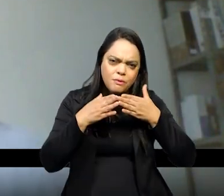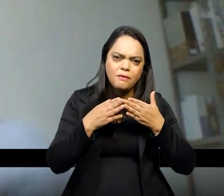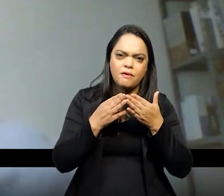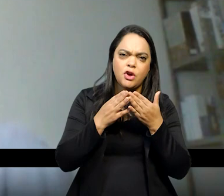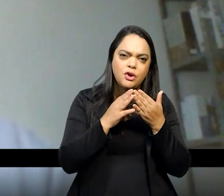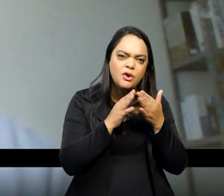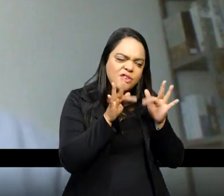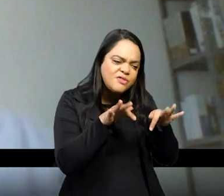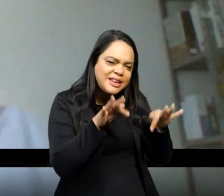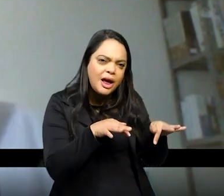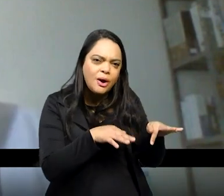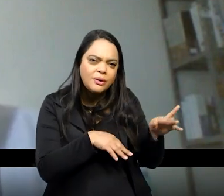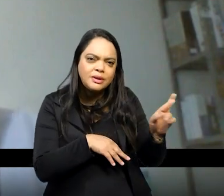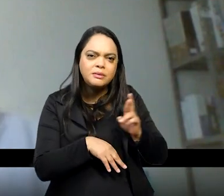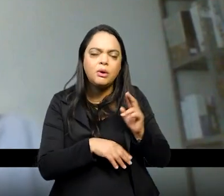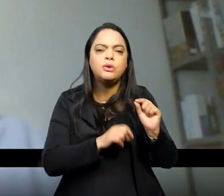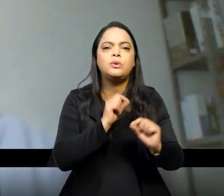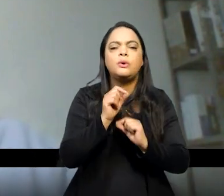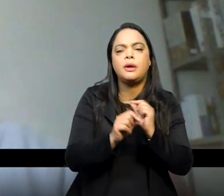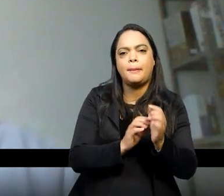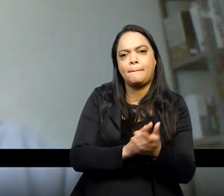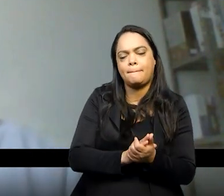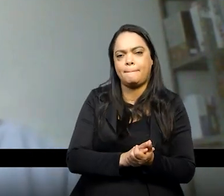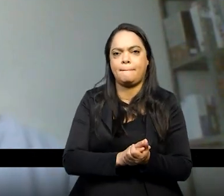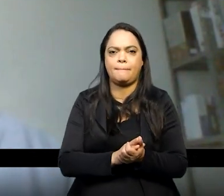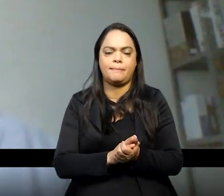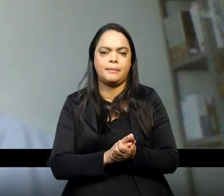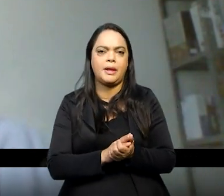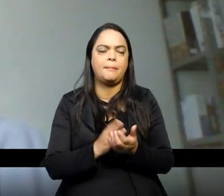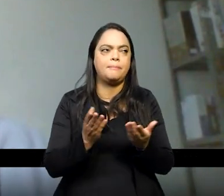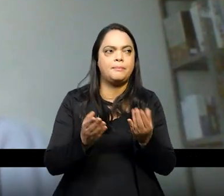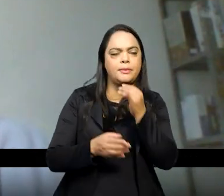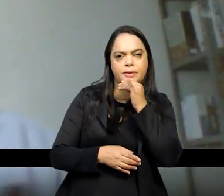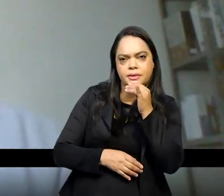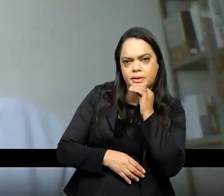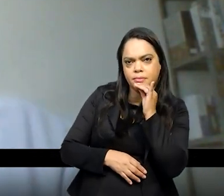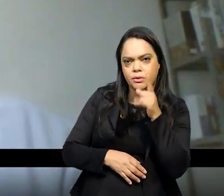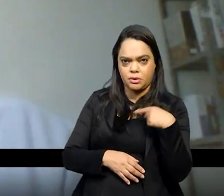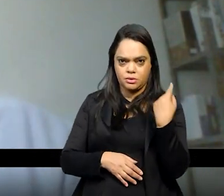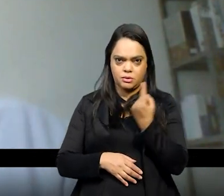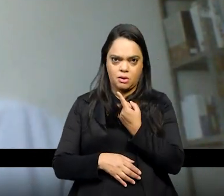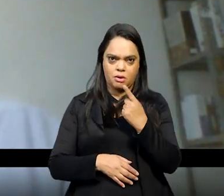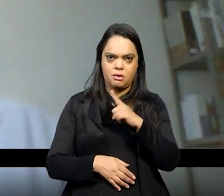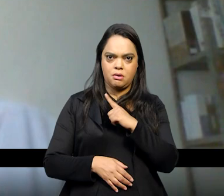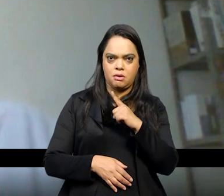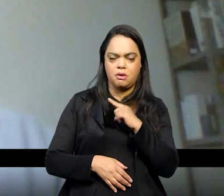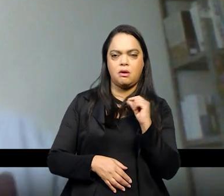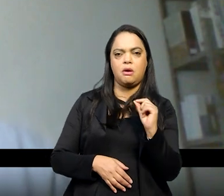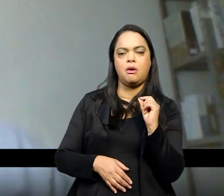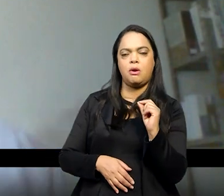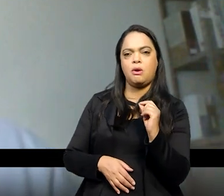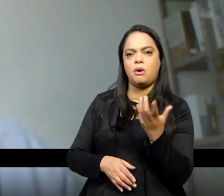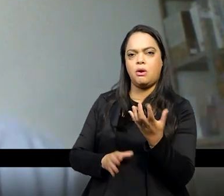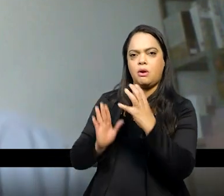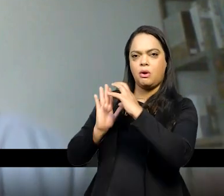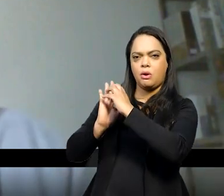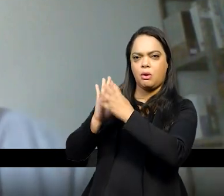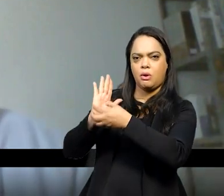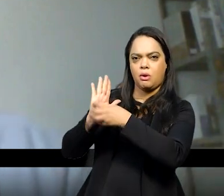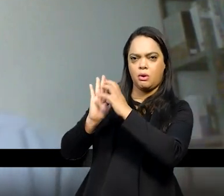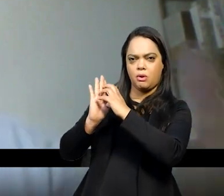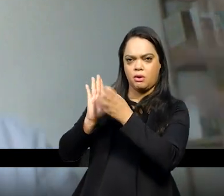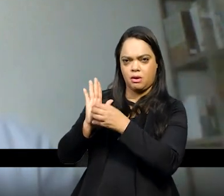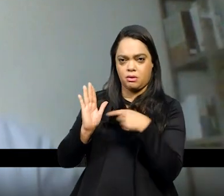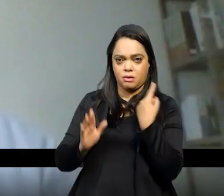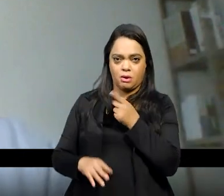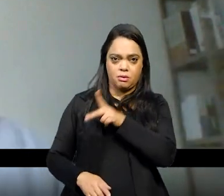parte essa questão da vamos diria assim nós estamos construindo um portal o nosso foco são os